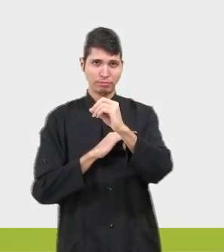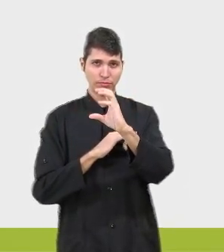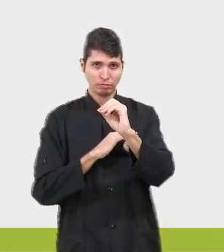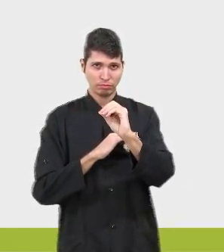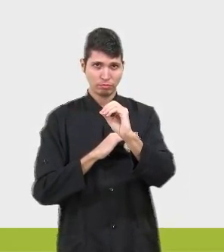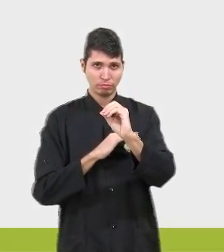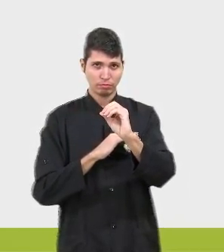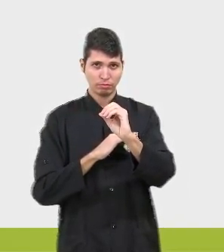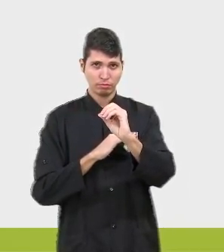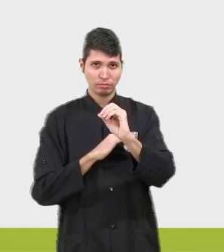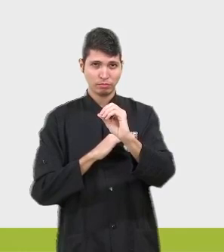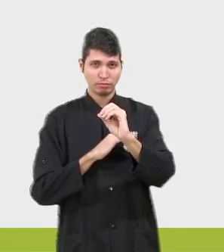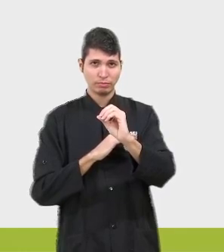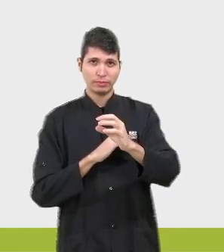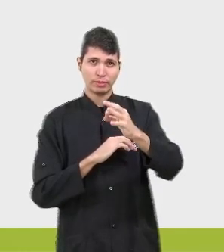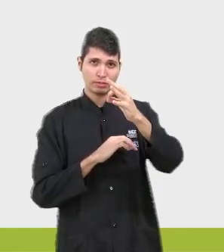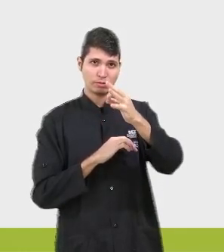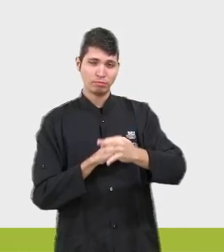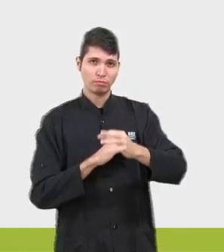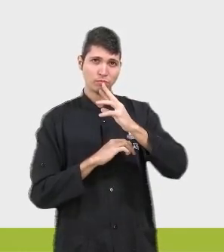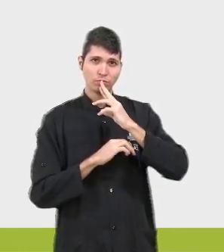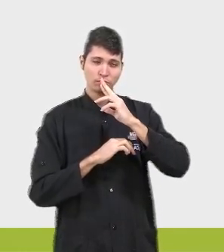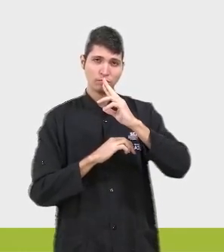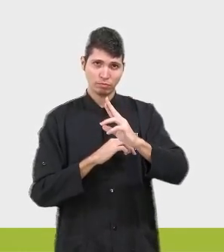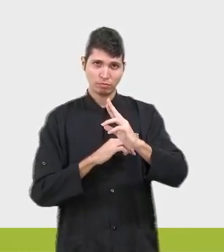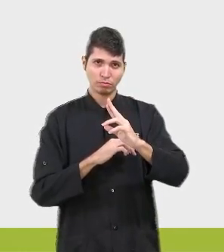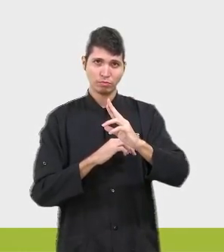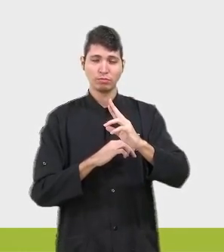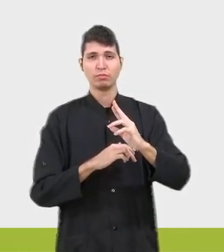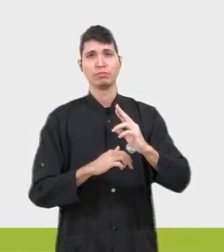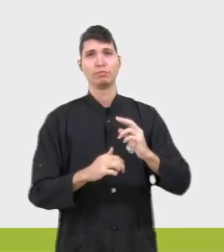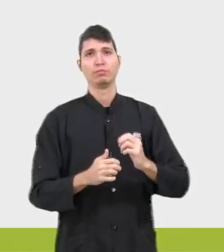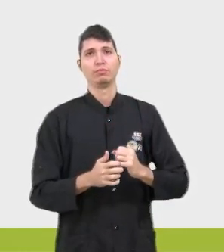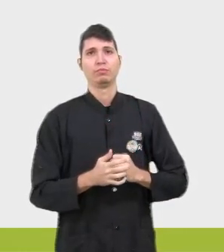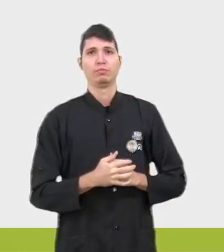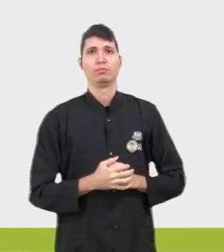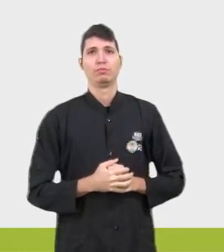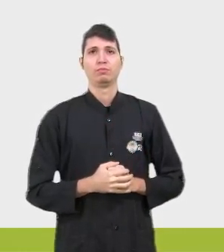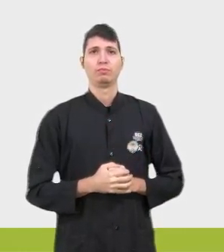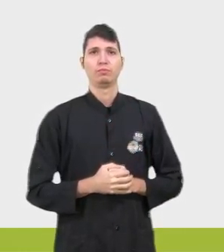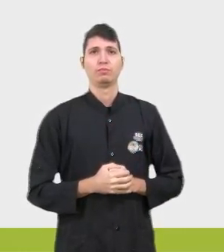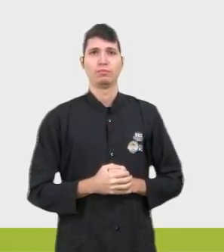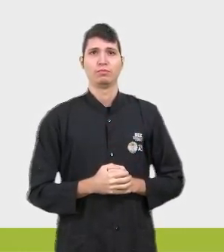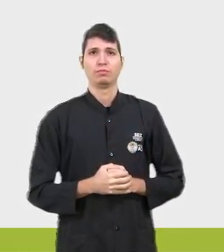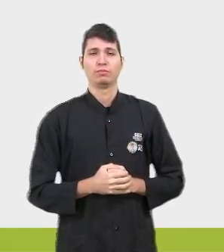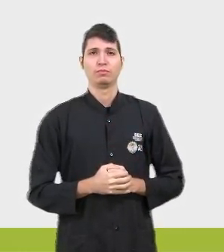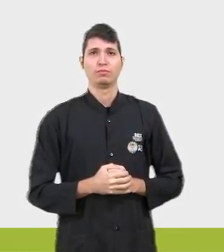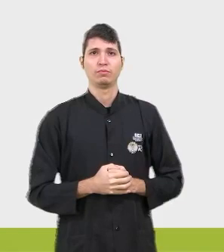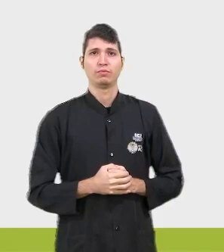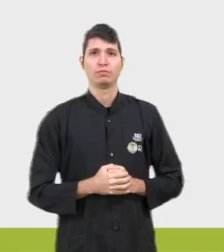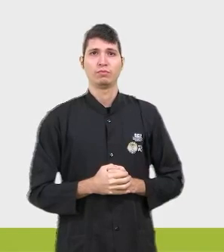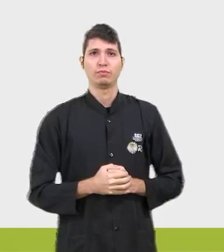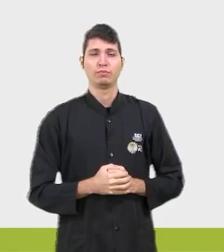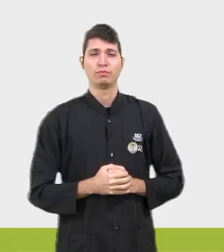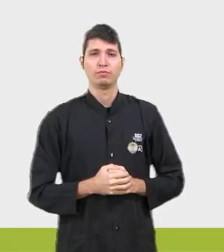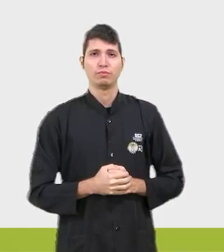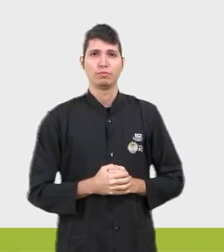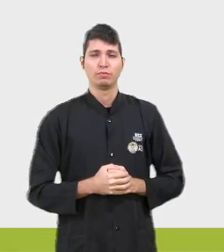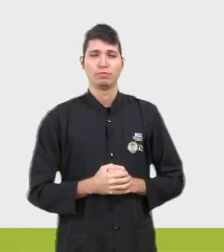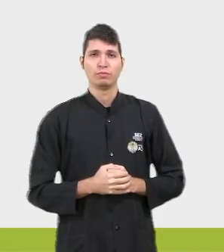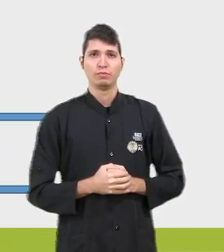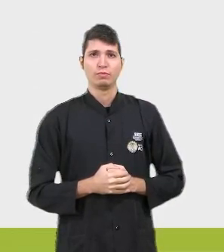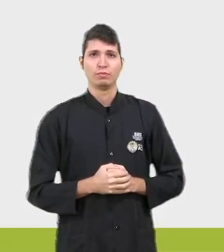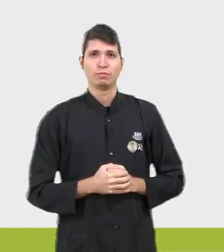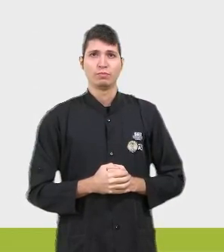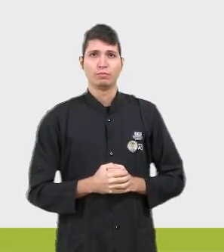Alternativa correta, né? Deixa eu apagar aqui, que vai aparecer aqui na nossa resposta. Se você olhar a alternativa, já matou a ideia, né? Vamos